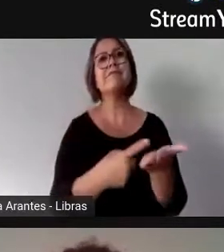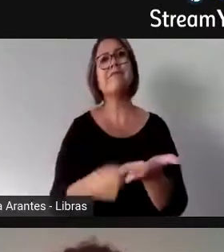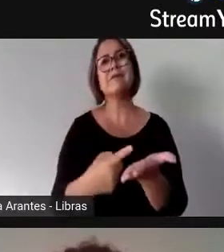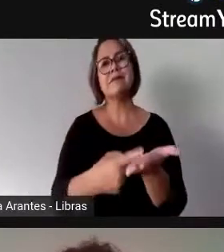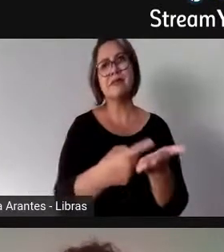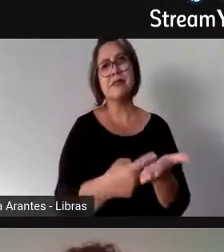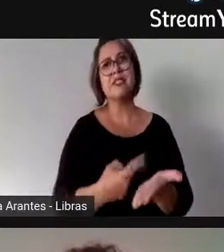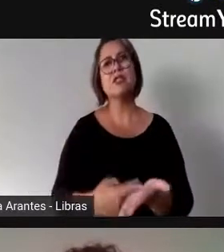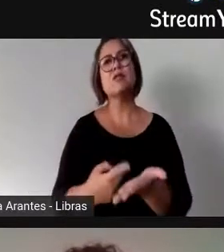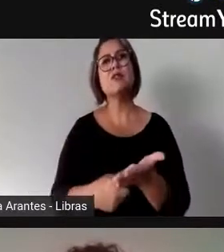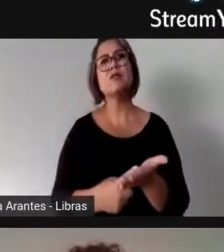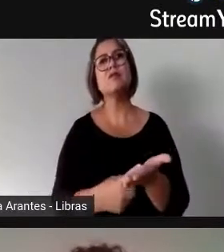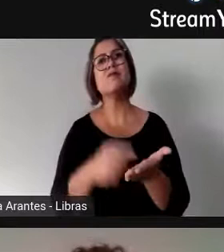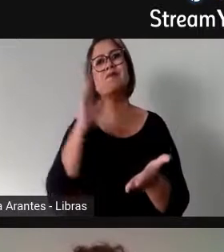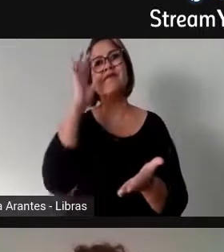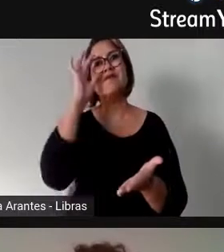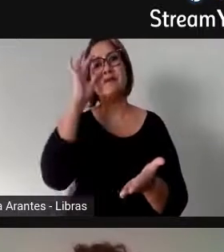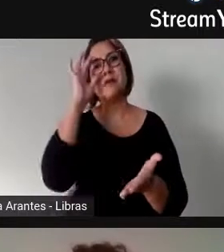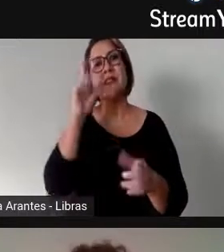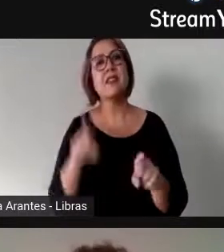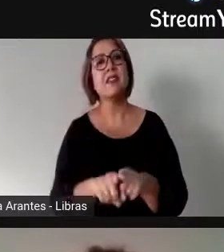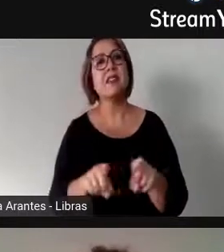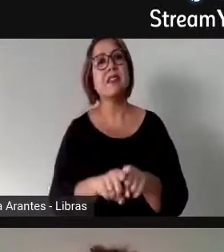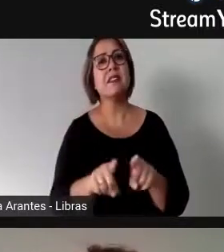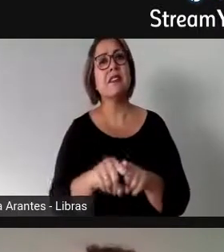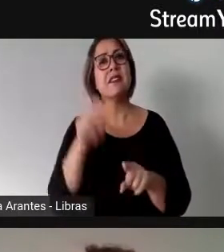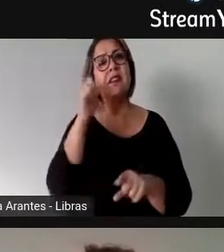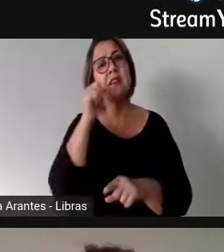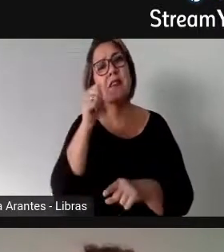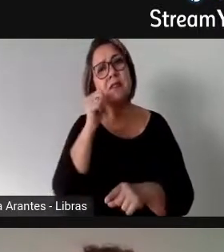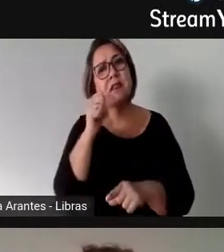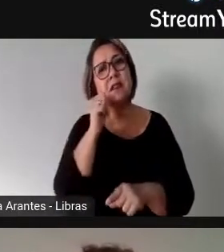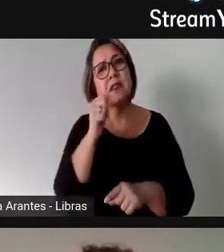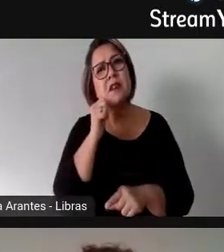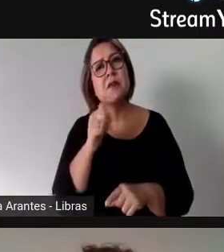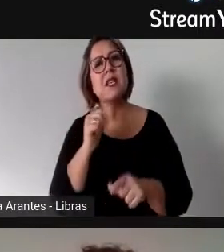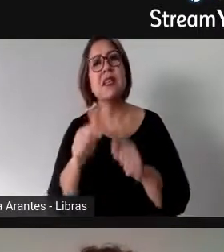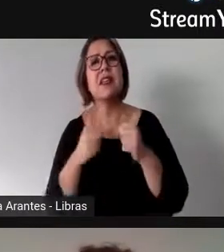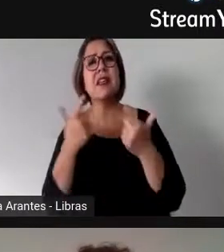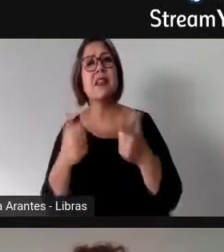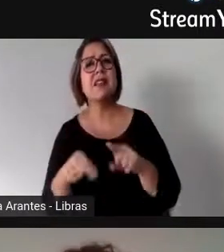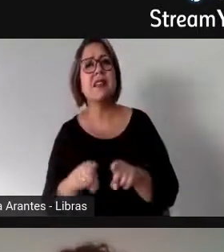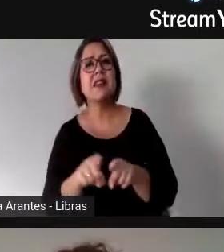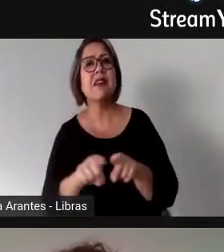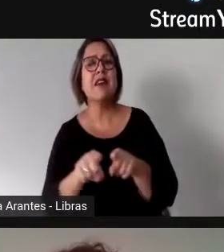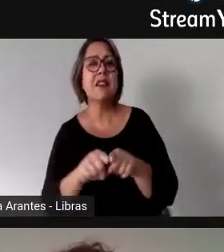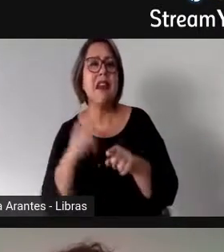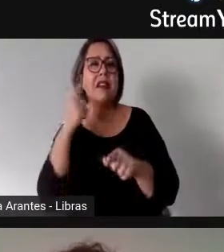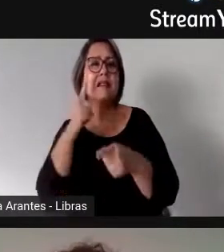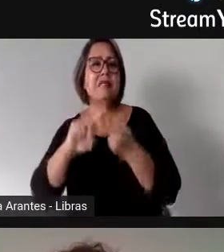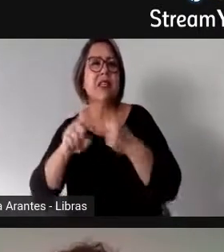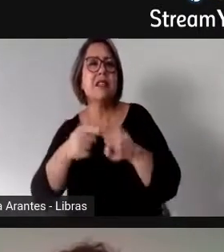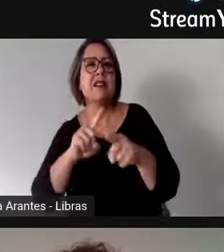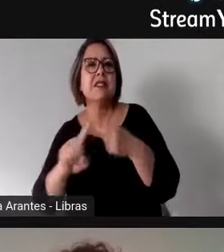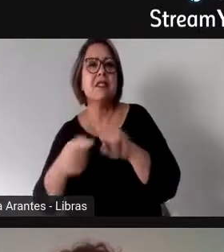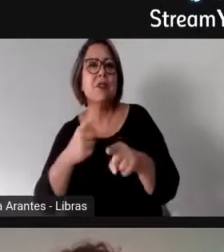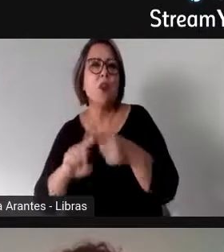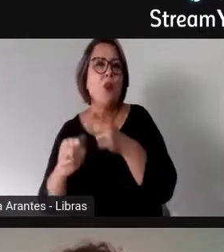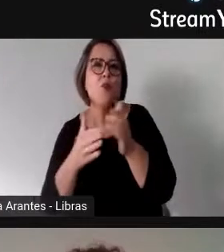masculino, então, as mulheres tendem a trabalhar mais coletivamente, até porque o ambiente